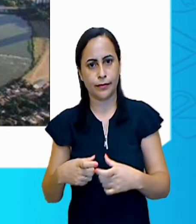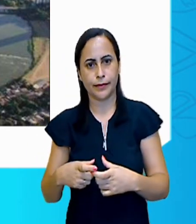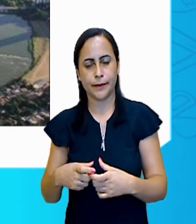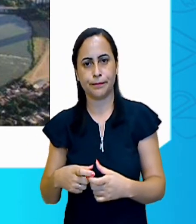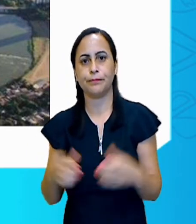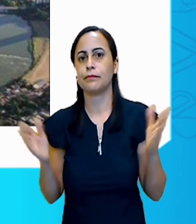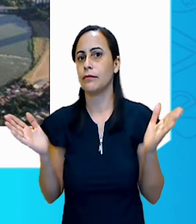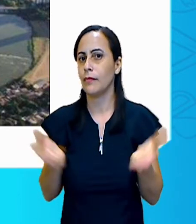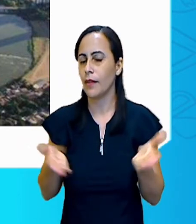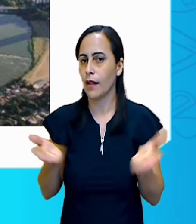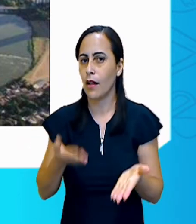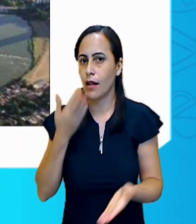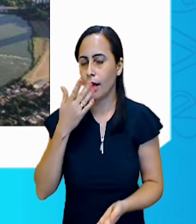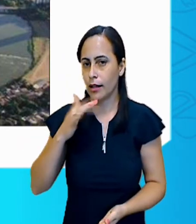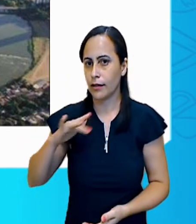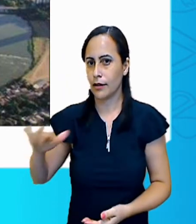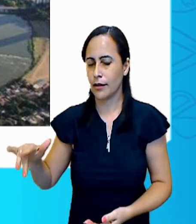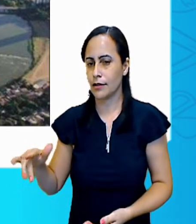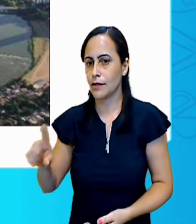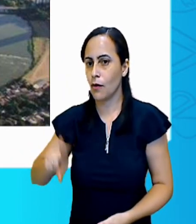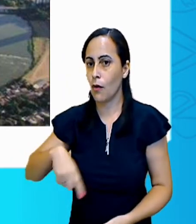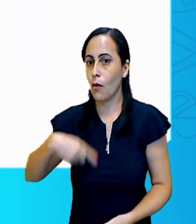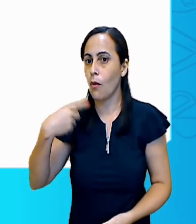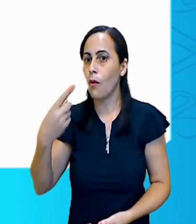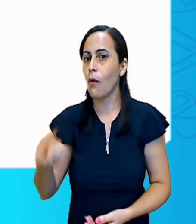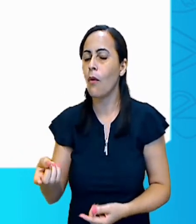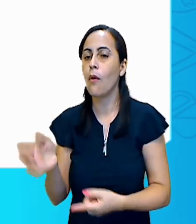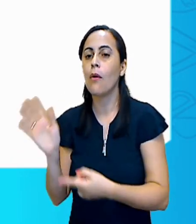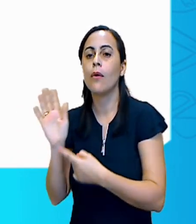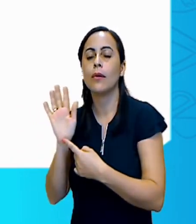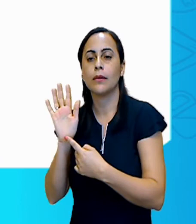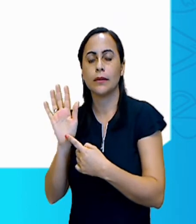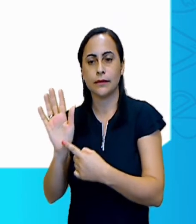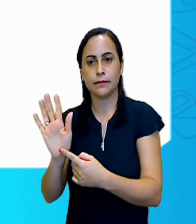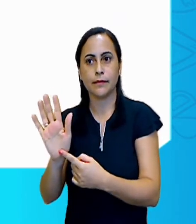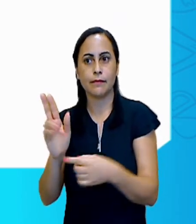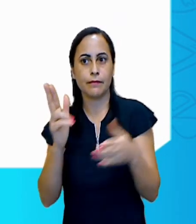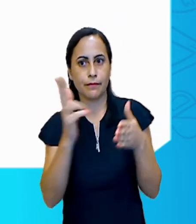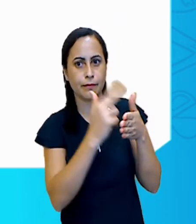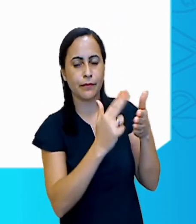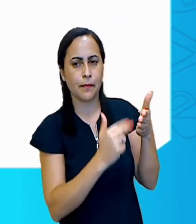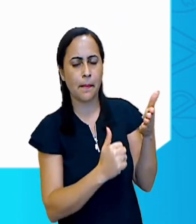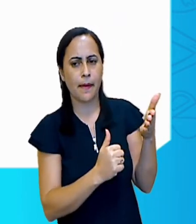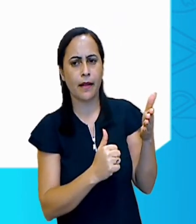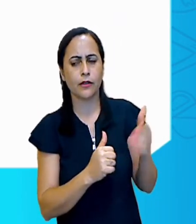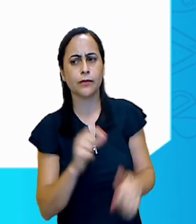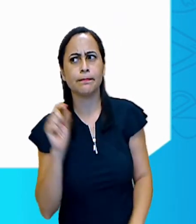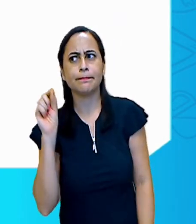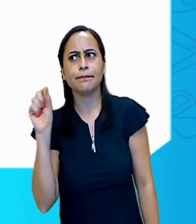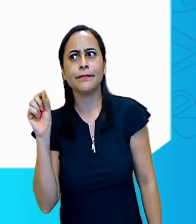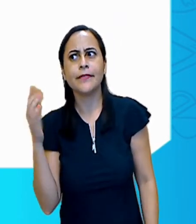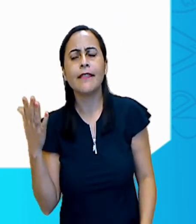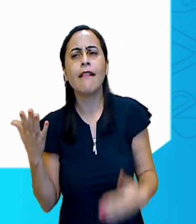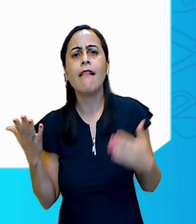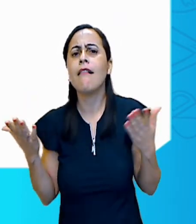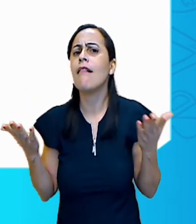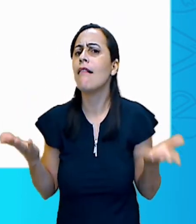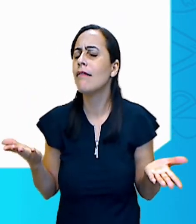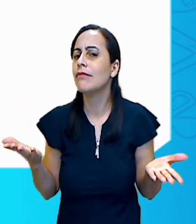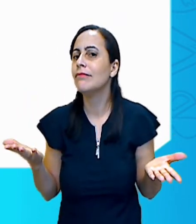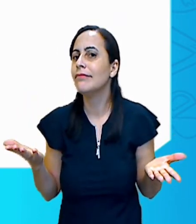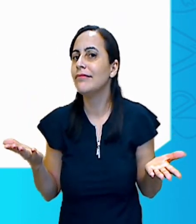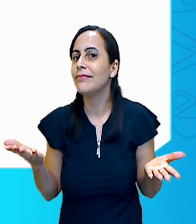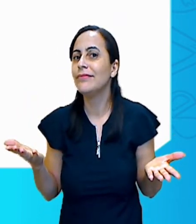Agora, crianças, vamos ver outra imagem. Olha, crianças, que imagem é essa?